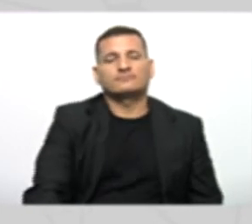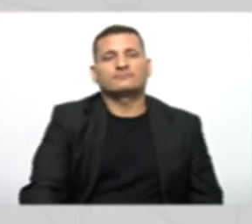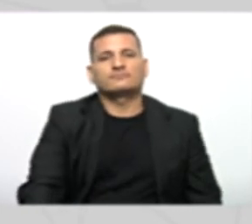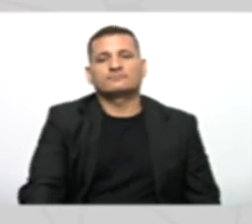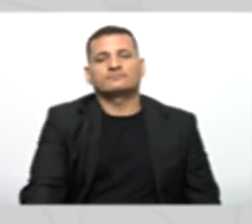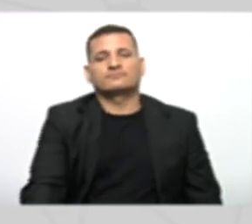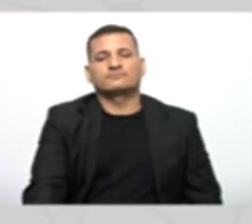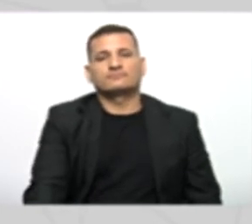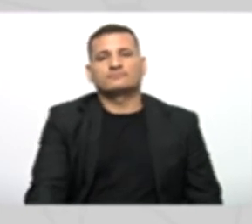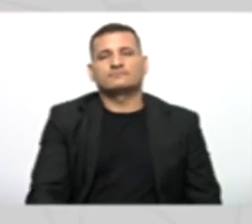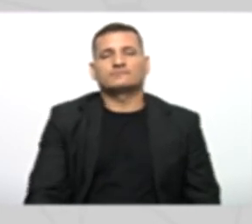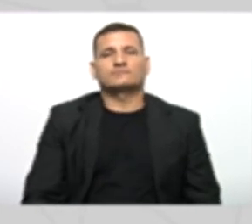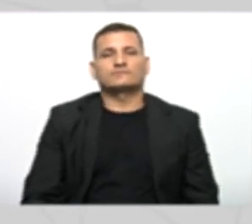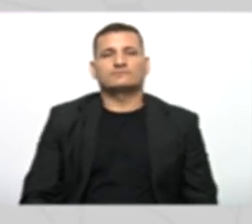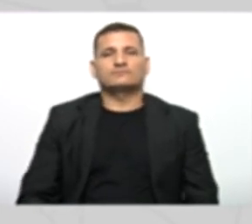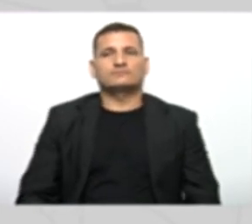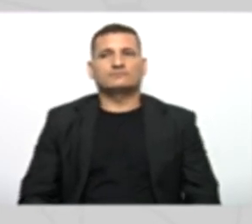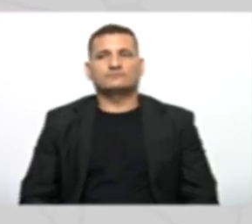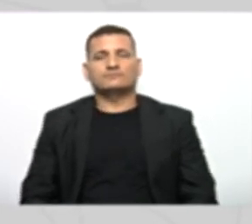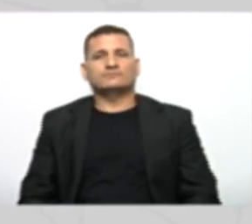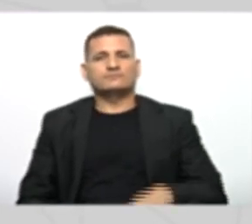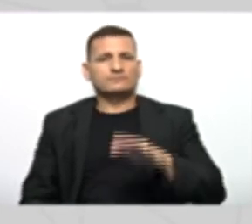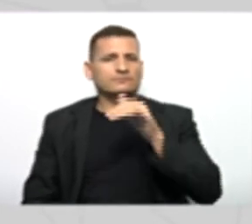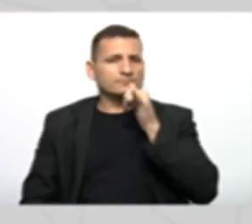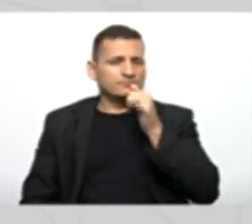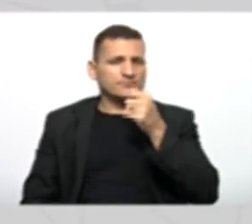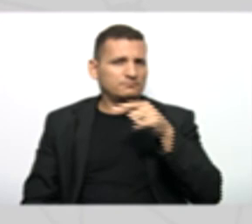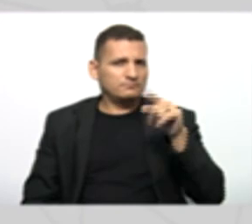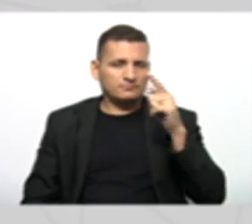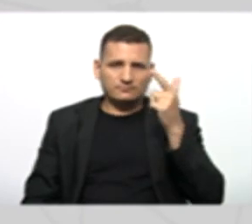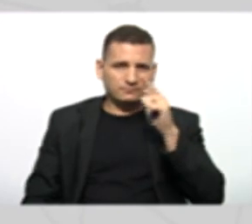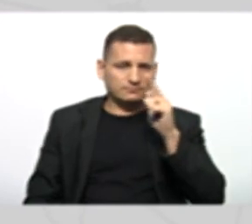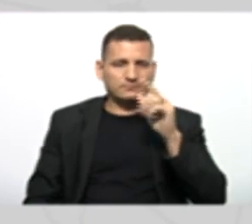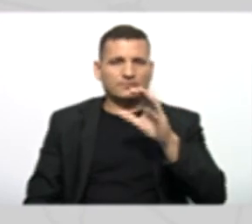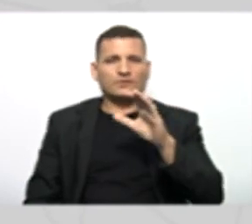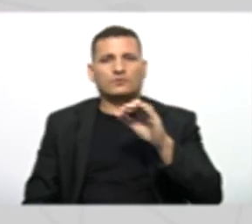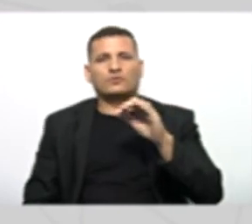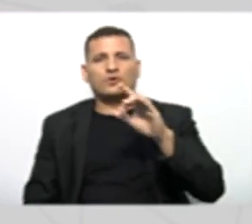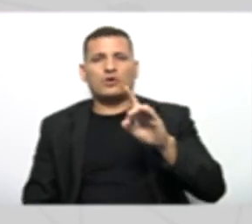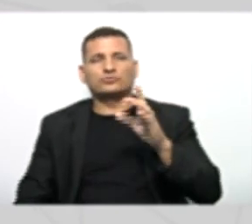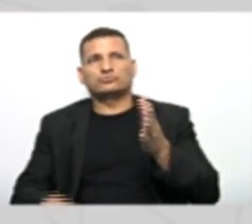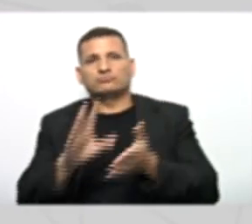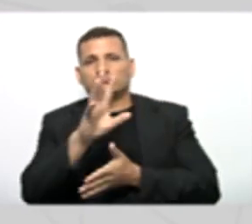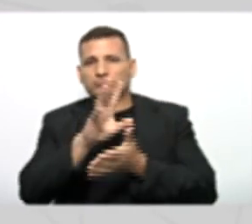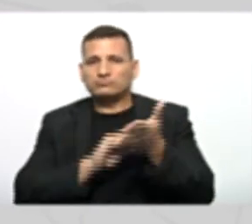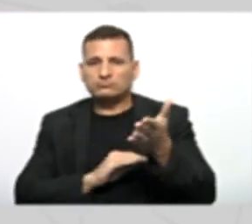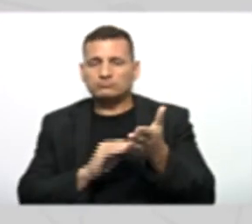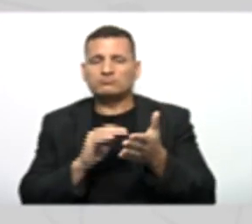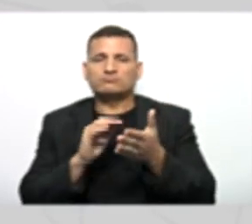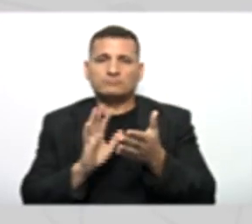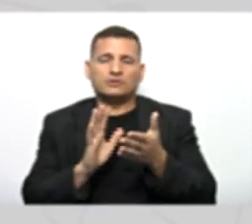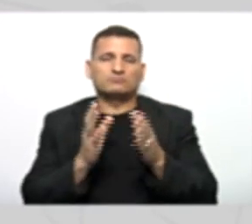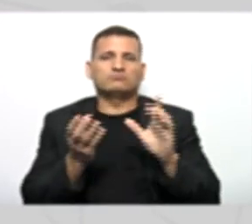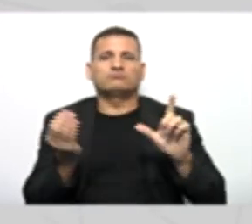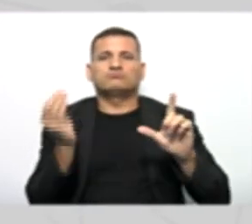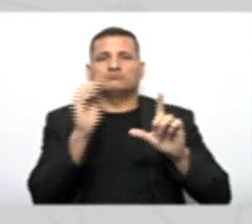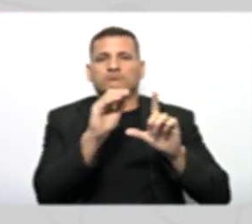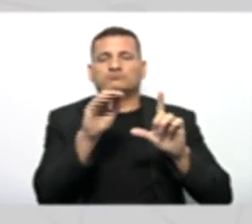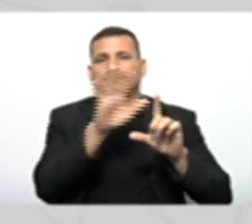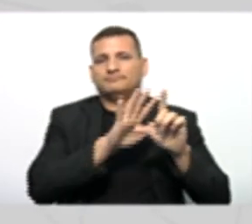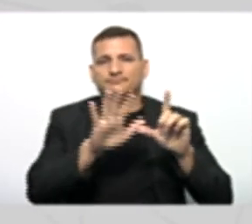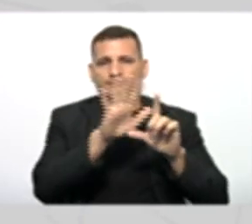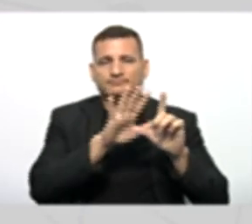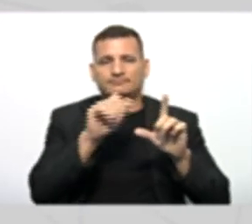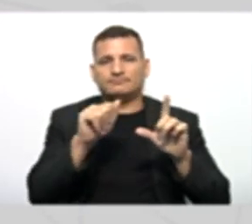volto a falar Caso você não tenha Conseguido copiar o código Ficou ruim de visualizar Nós vamos colocar Esse código lá Para